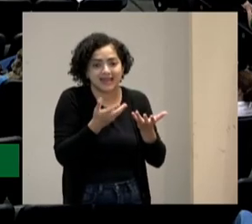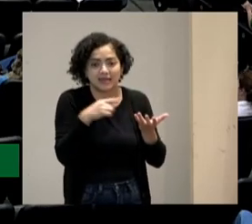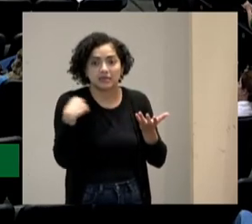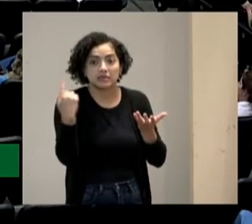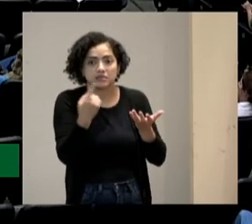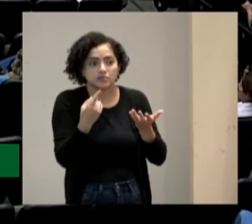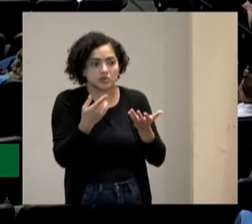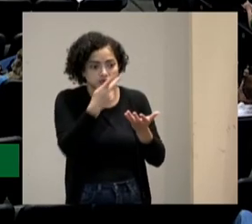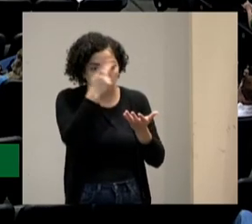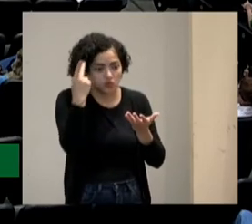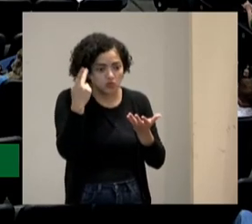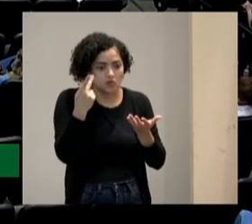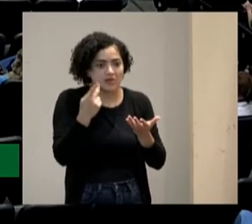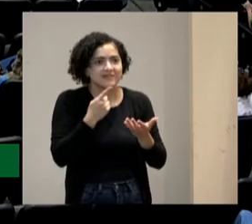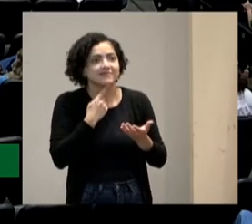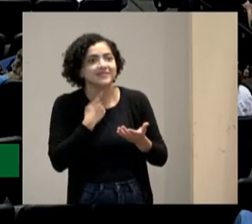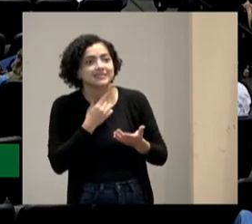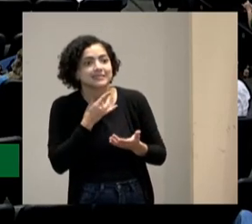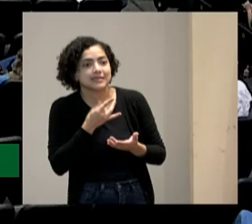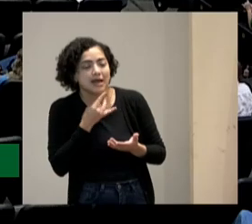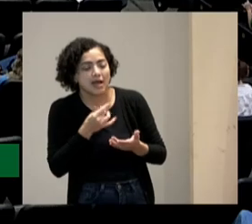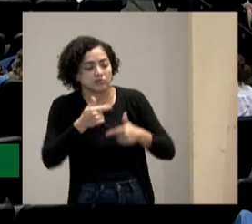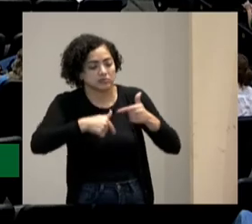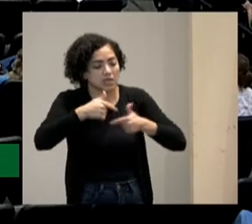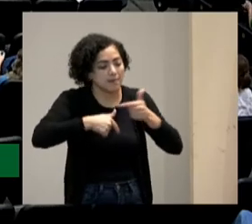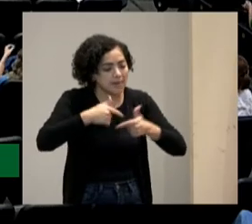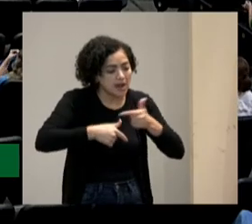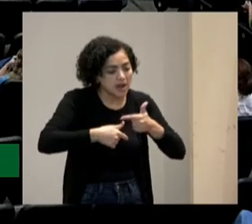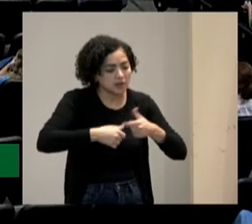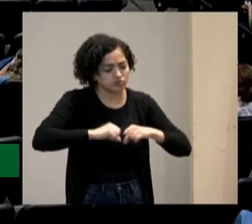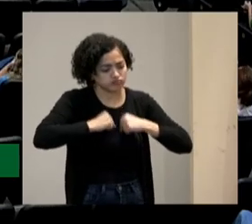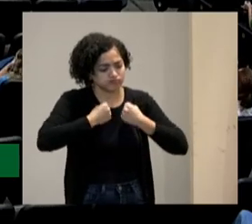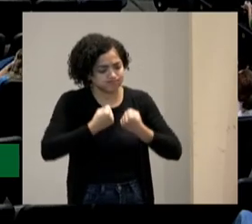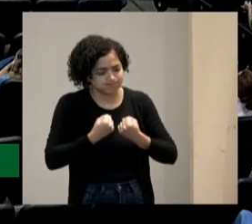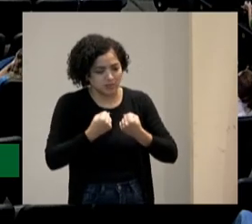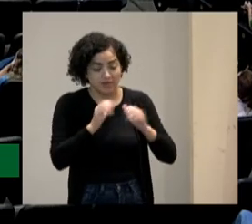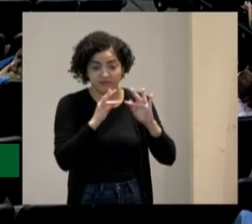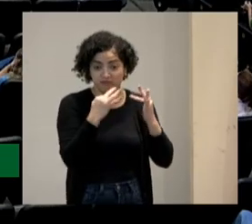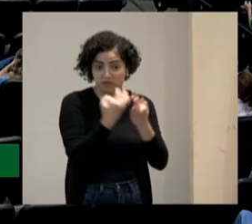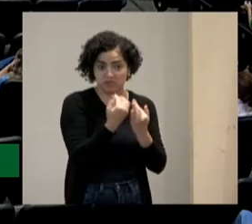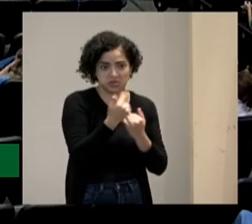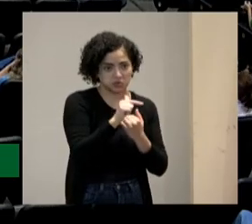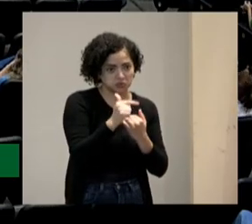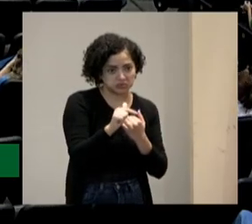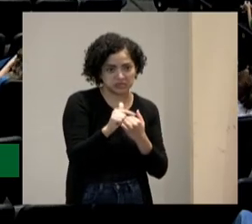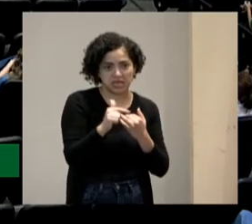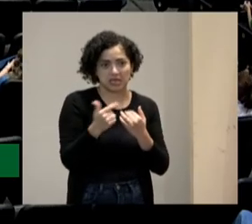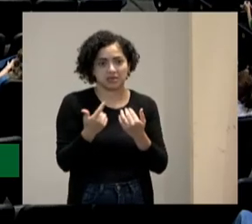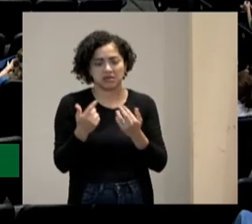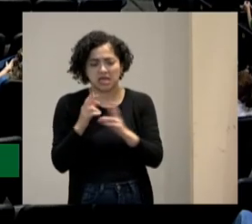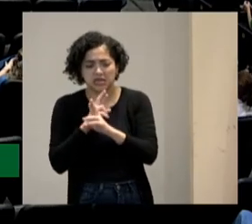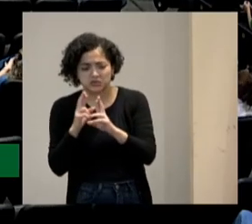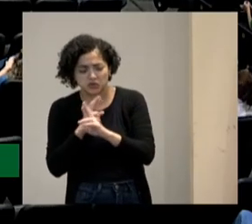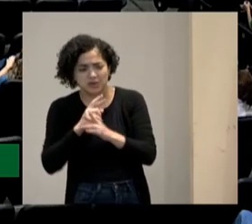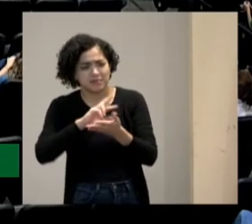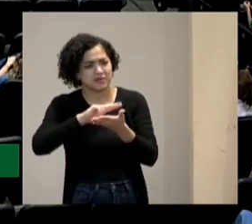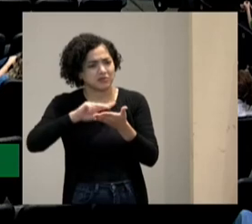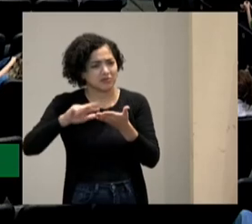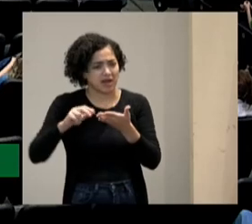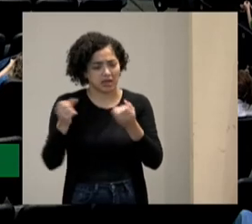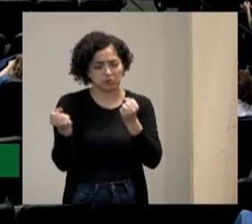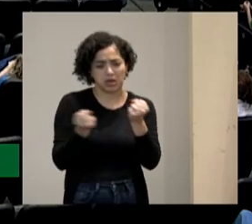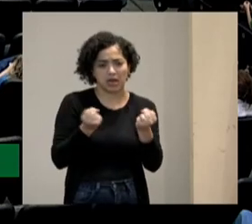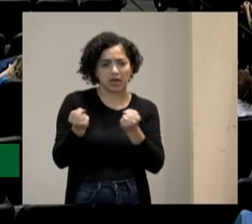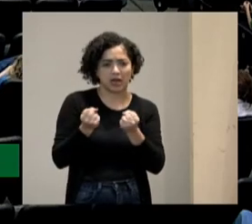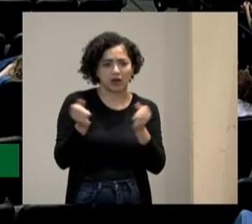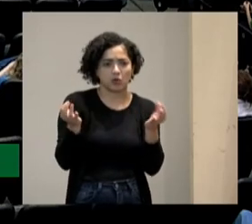viciado em trabalho se dedica ali em tudo não tem uma família tem vários relacionamentos anda no carrão e está feliz